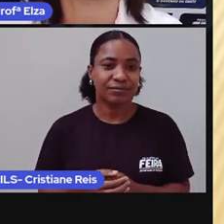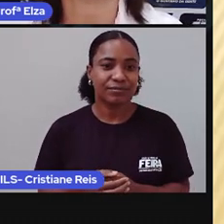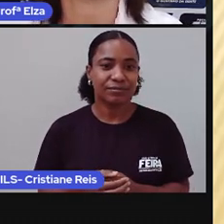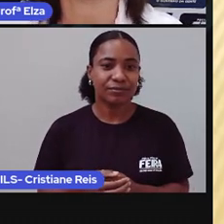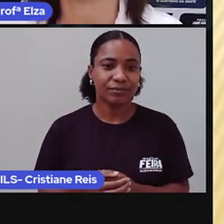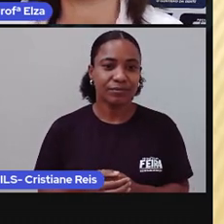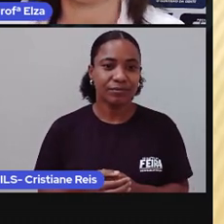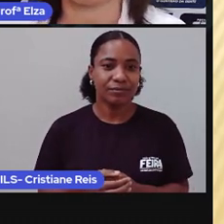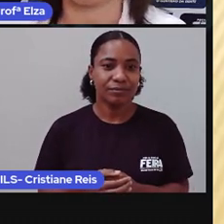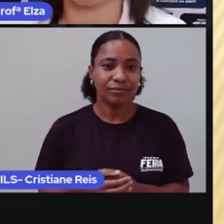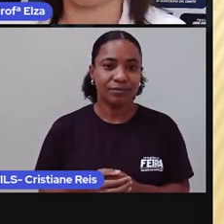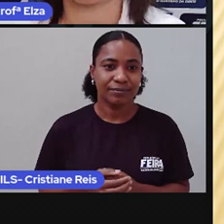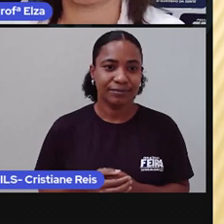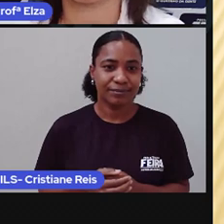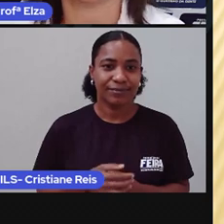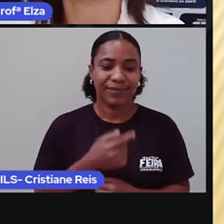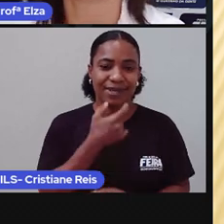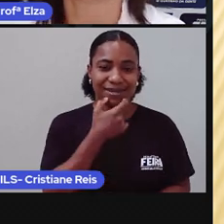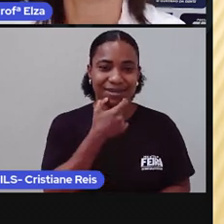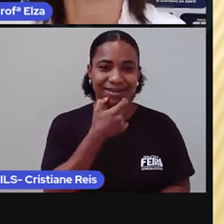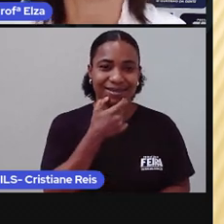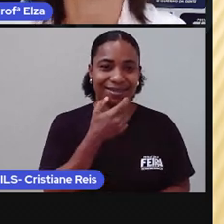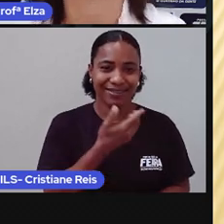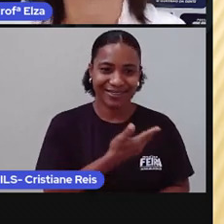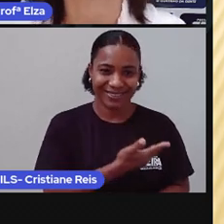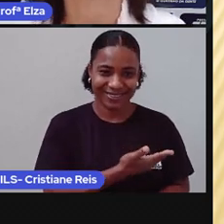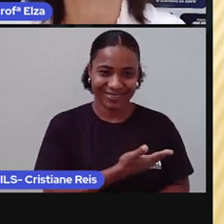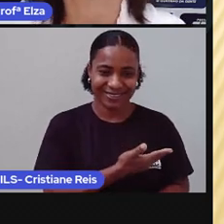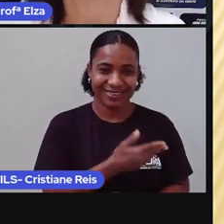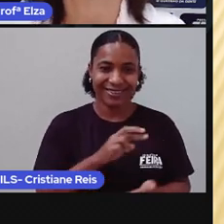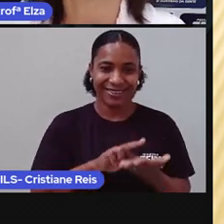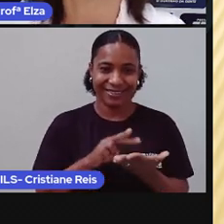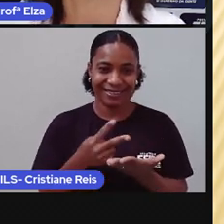Just a moment, please. Só um minutinho, por favor.